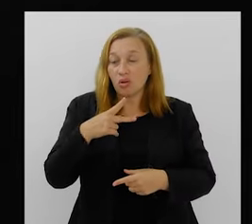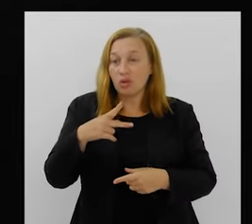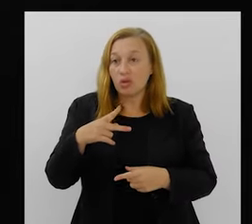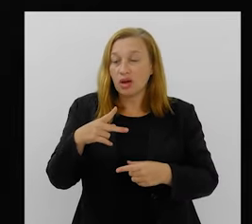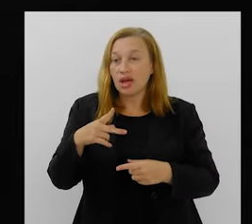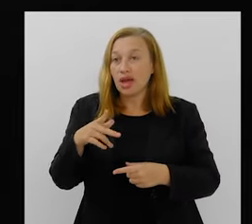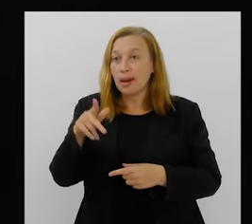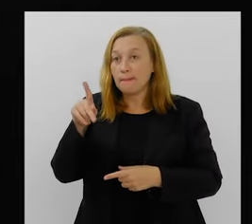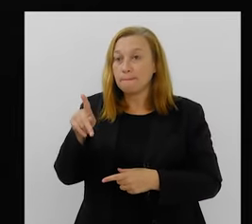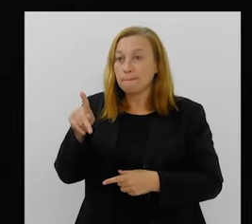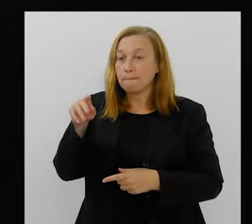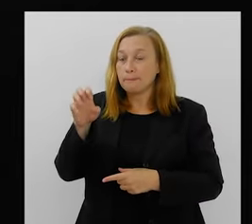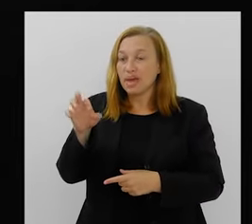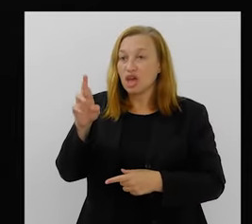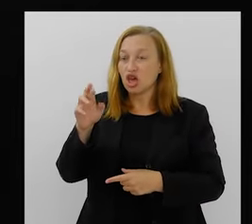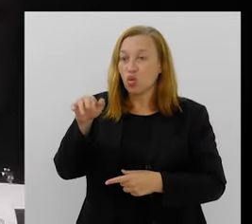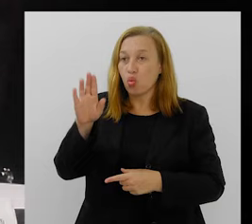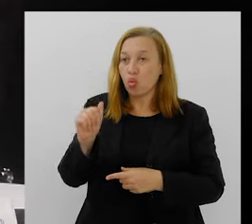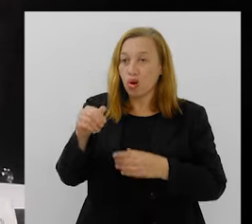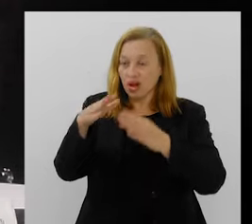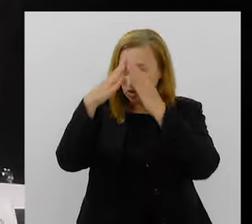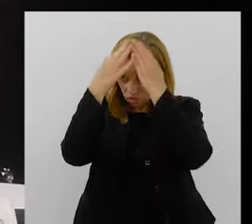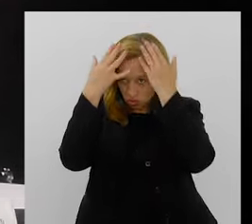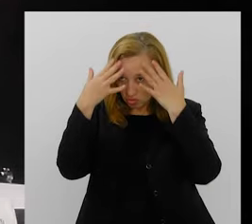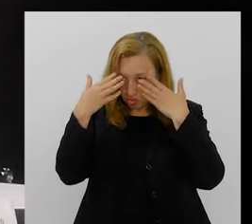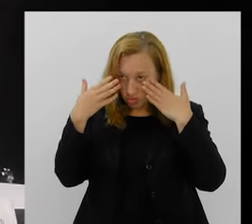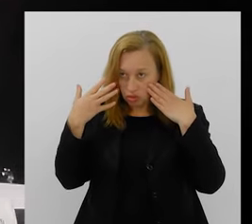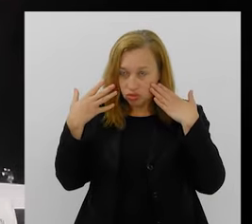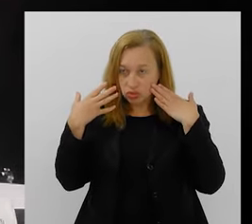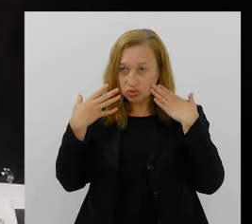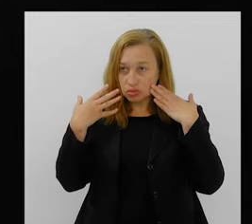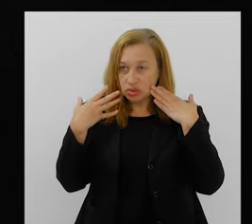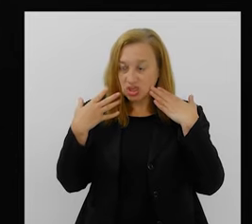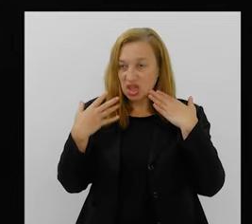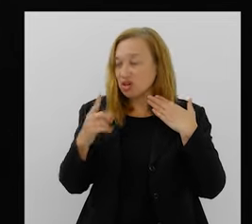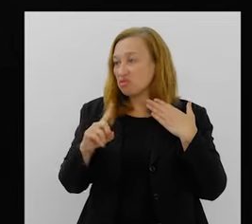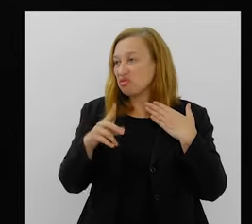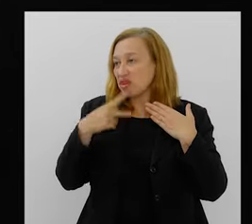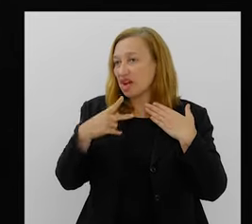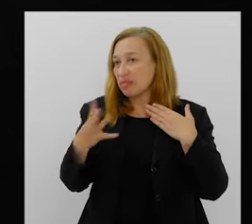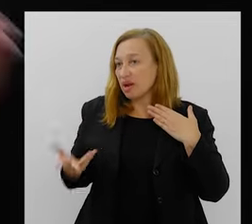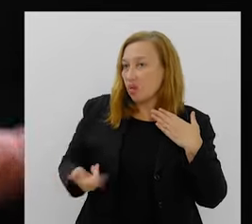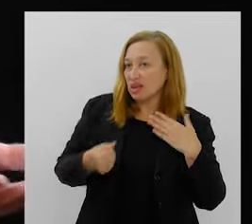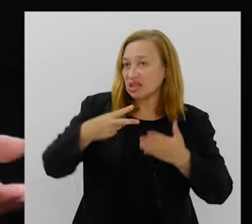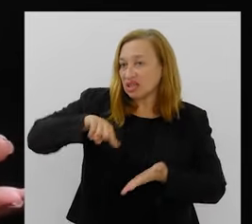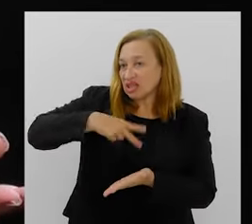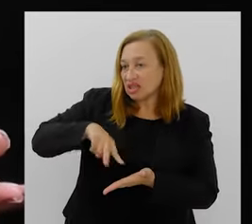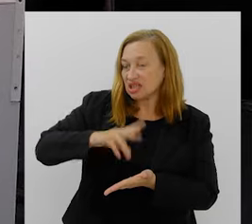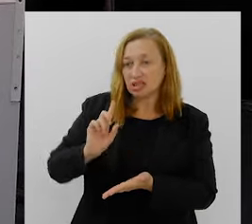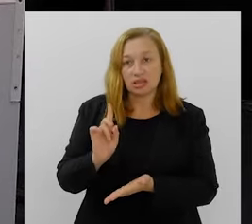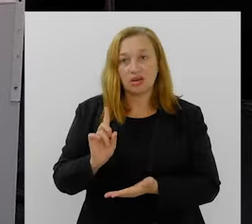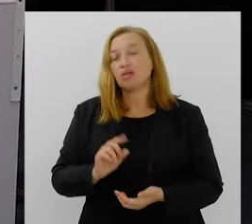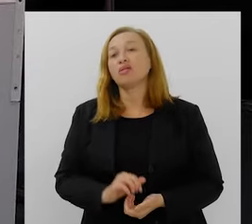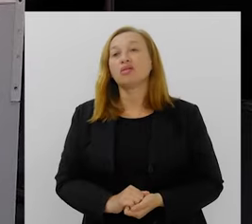peruca tampava meu rosto. Eu não perdi ponto por causa da qualidade da dança, falta de dedicação